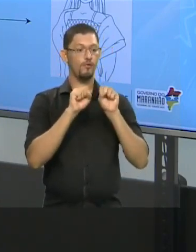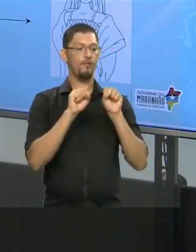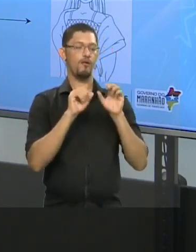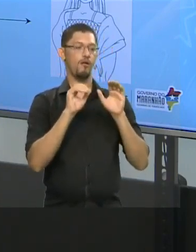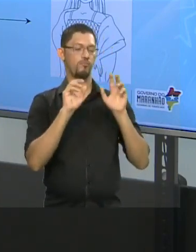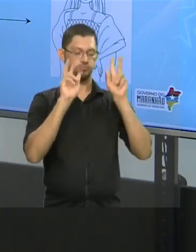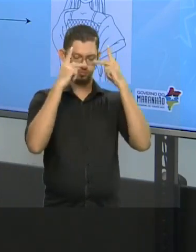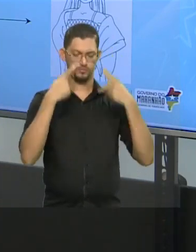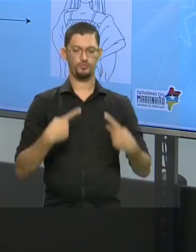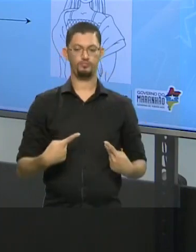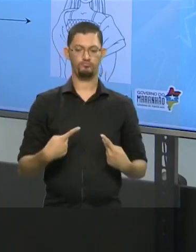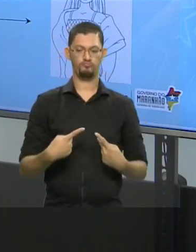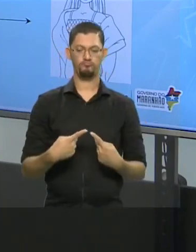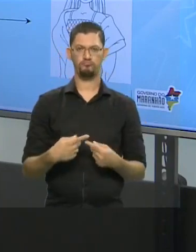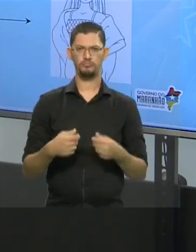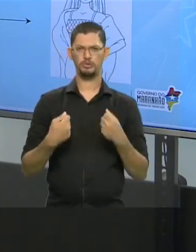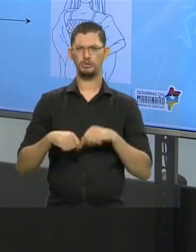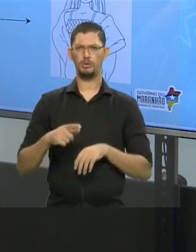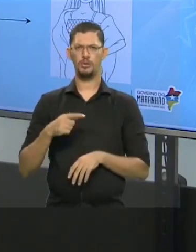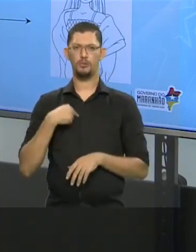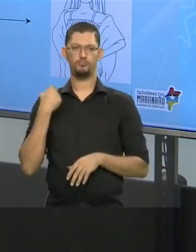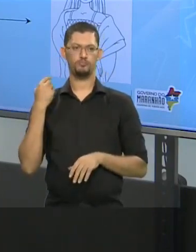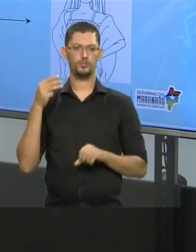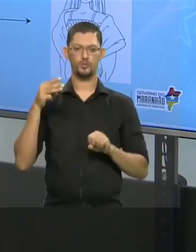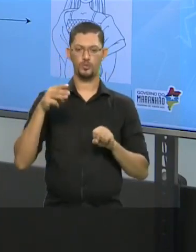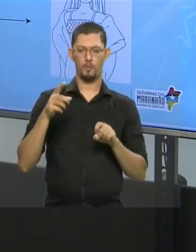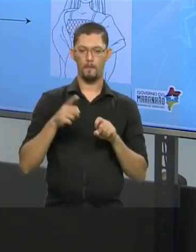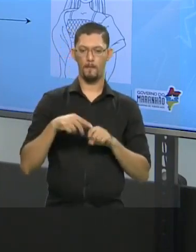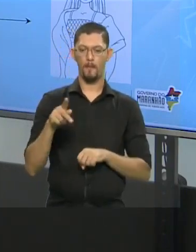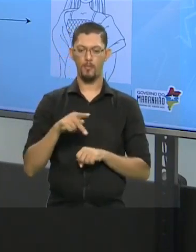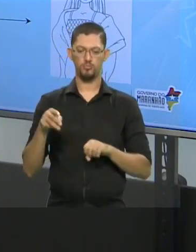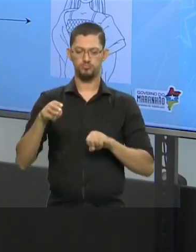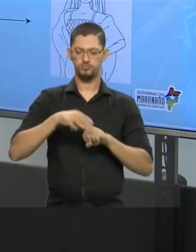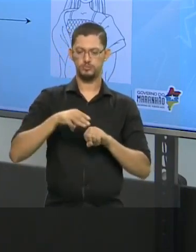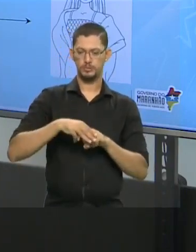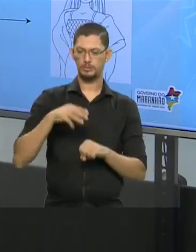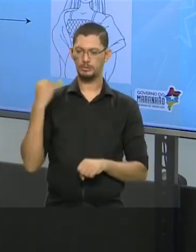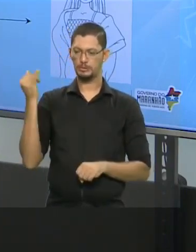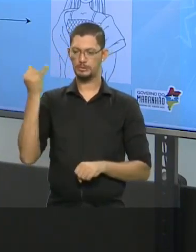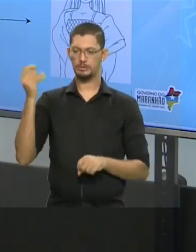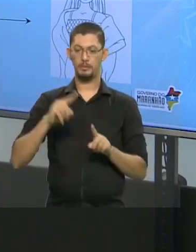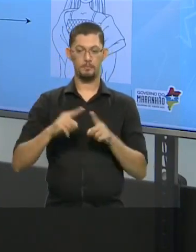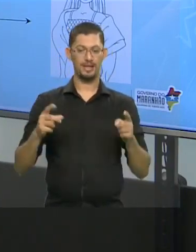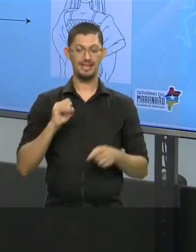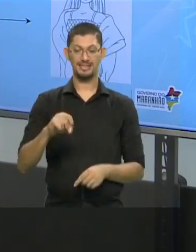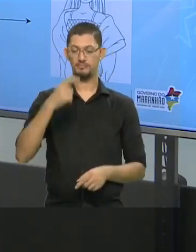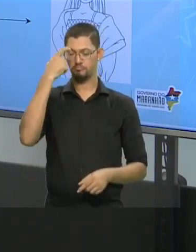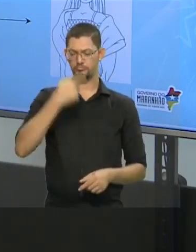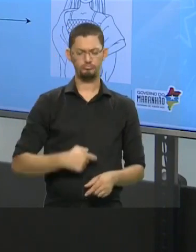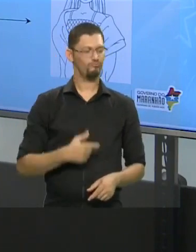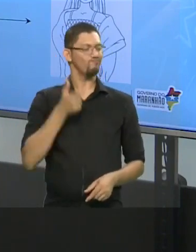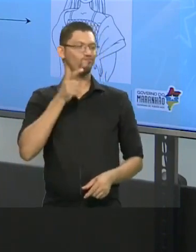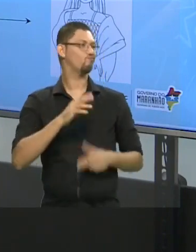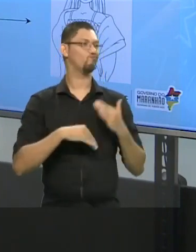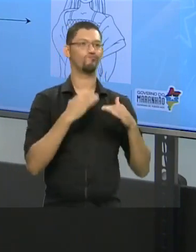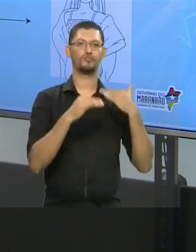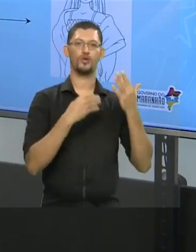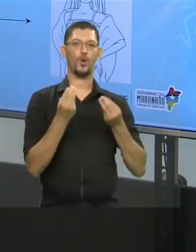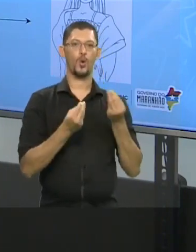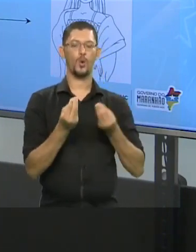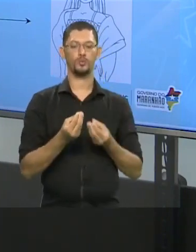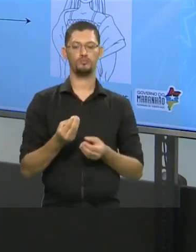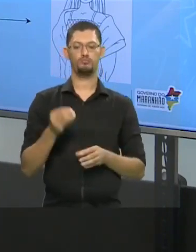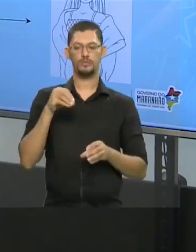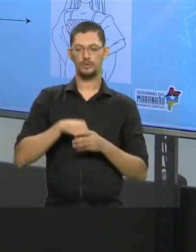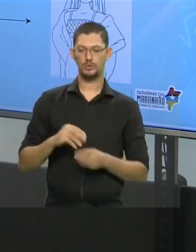Não adianta eu ser um grande matemático se pessoalmente eu não conseguir me desenvolver dentro de